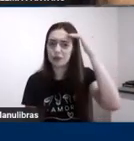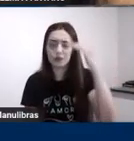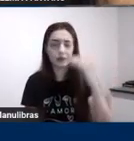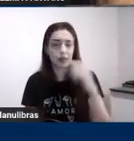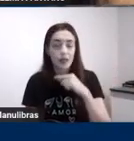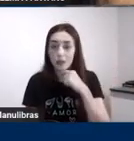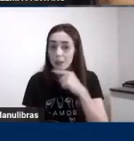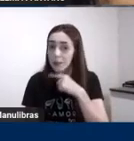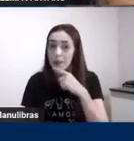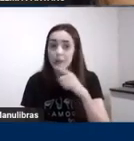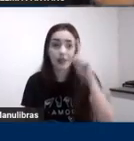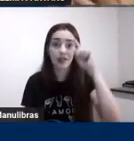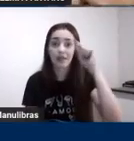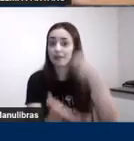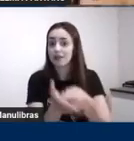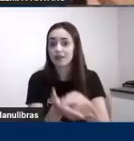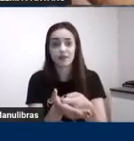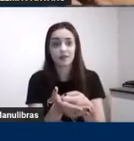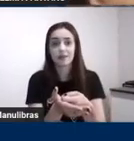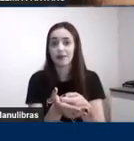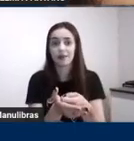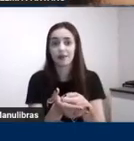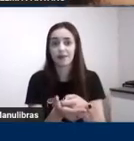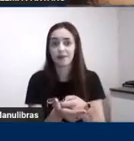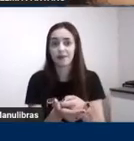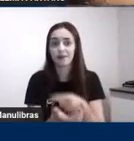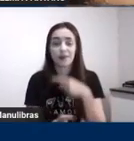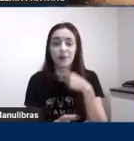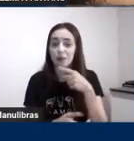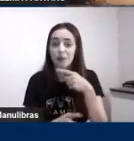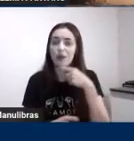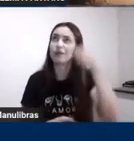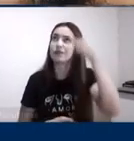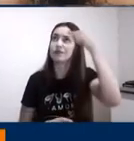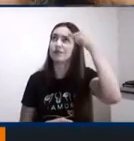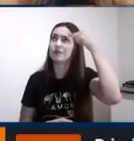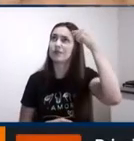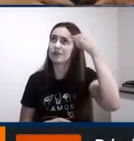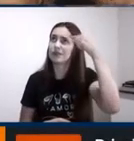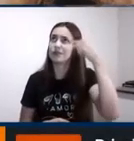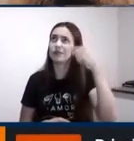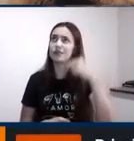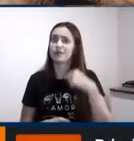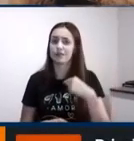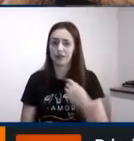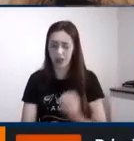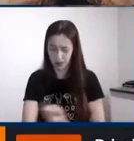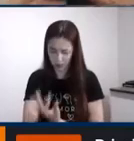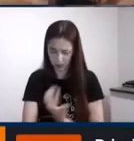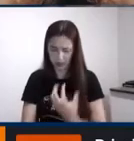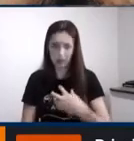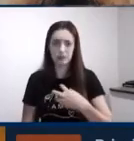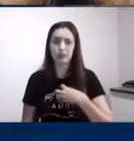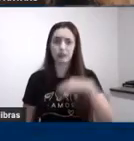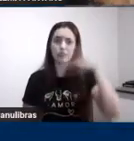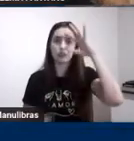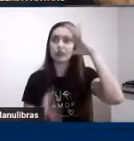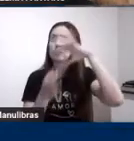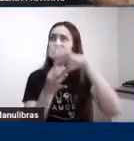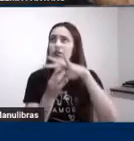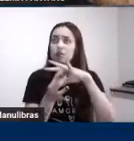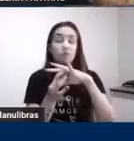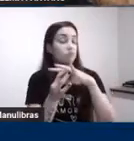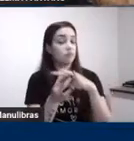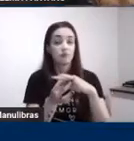através nessa integração de planejamentos comportamentais complexos o cérebro terminou a maturação o cérebro terminou a